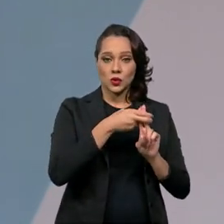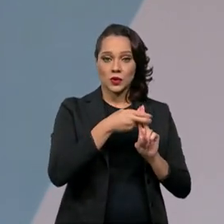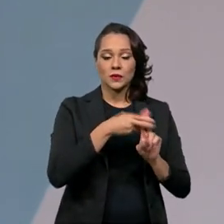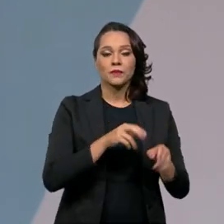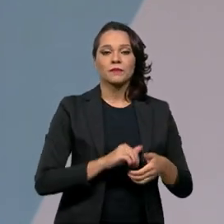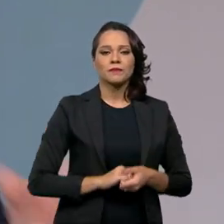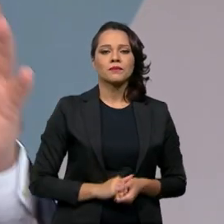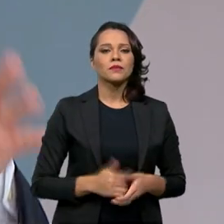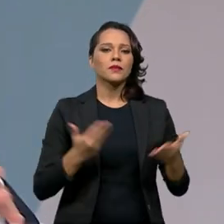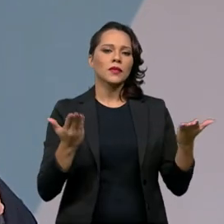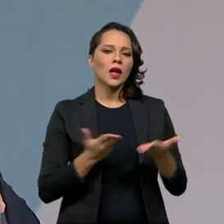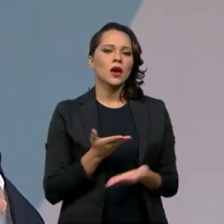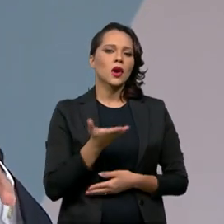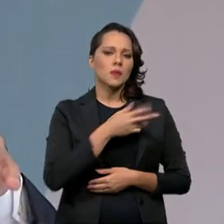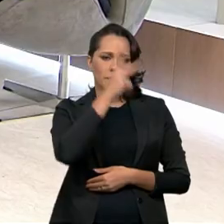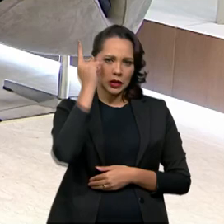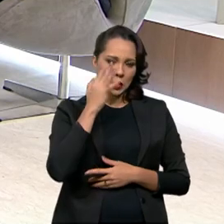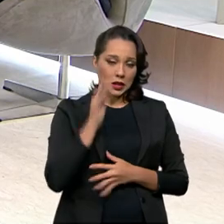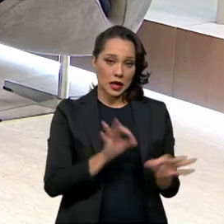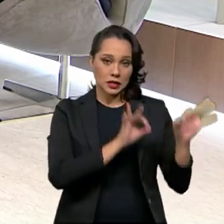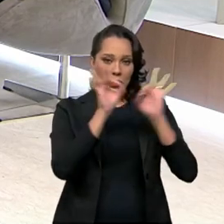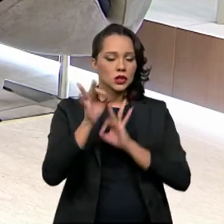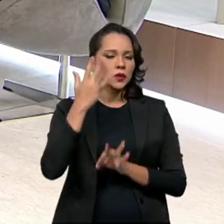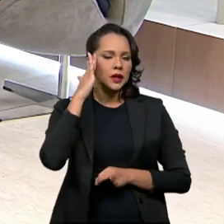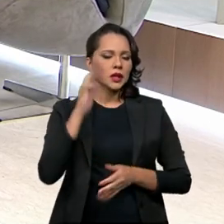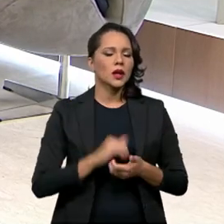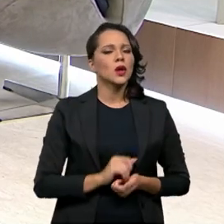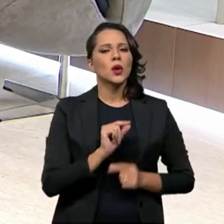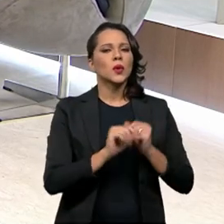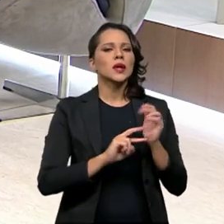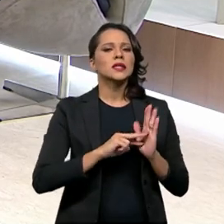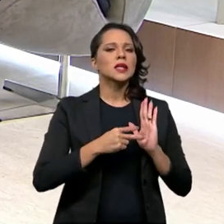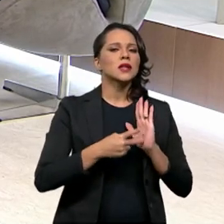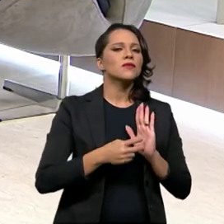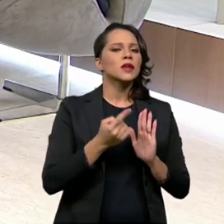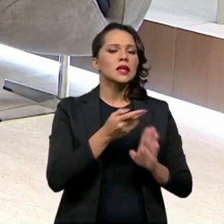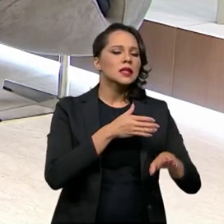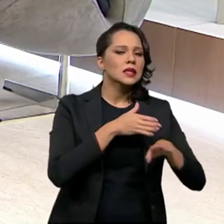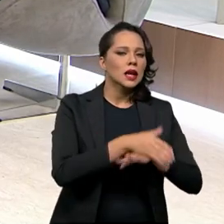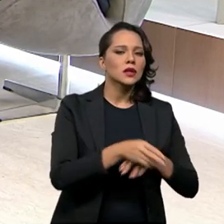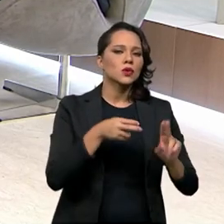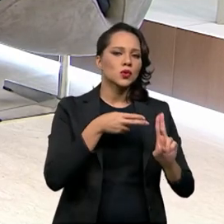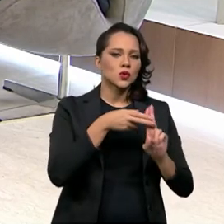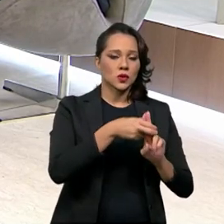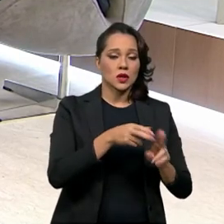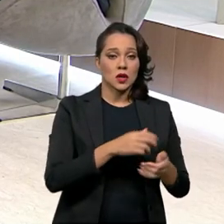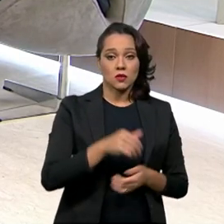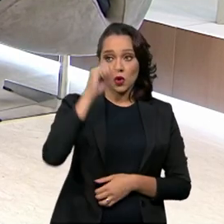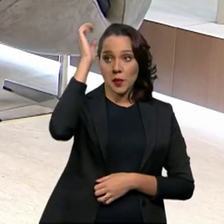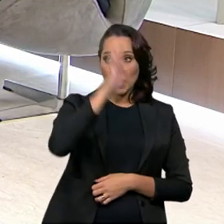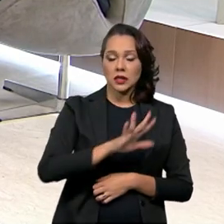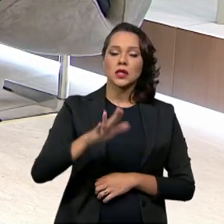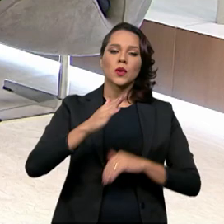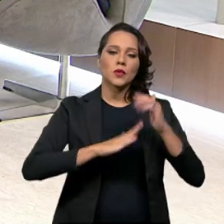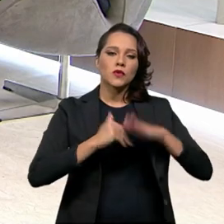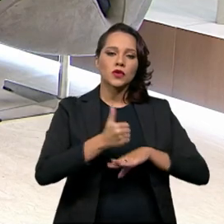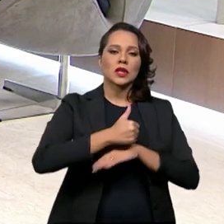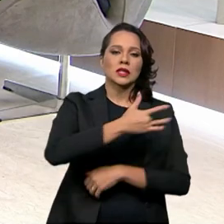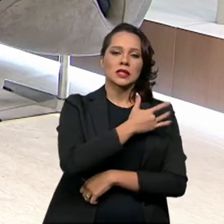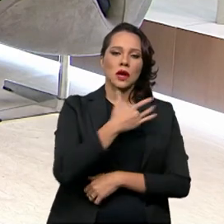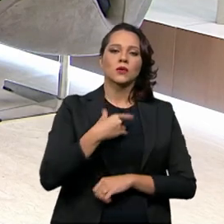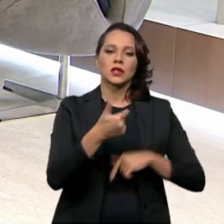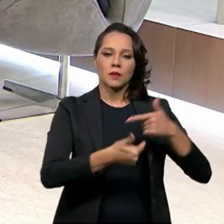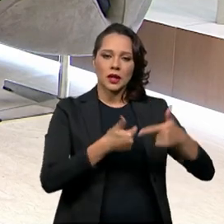Saúde. Agora, para o telespectador ter uma dimensão, o que significa essa porta de entrada no país em termos de profissionais de saúde